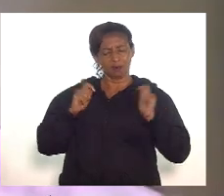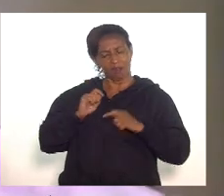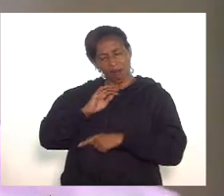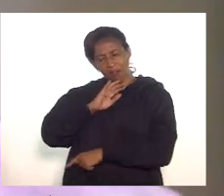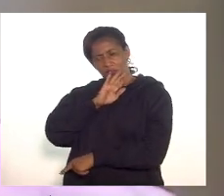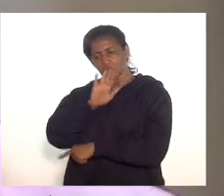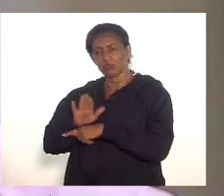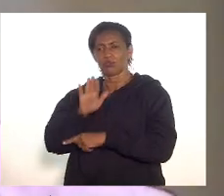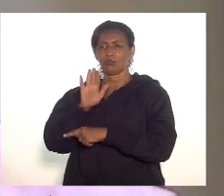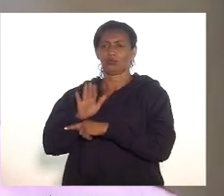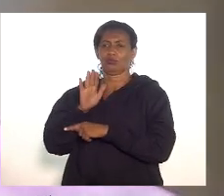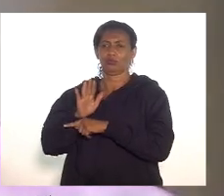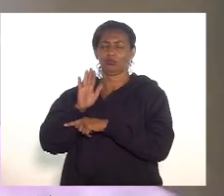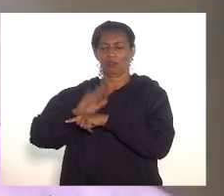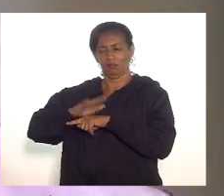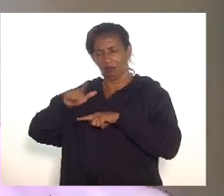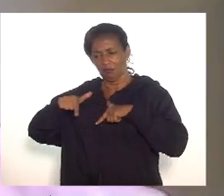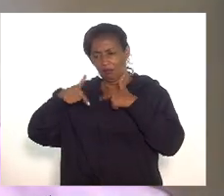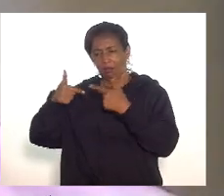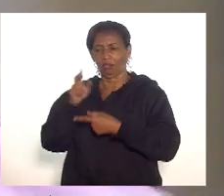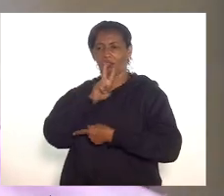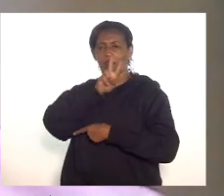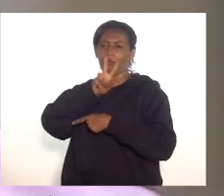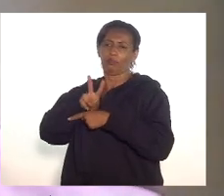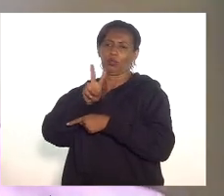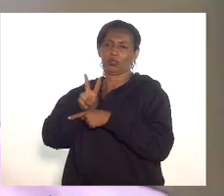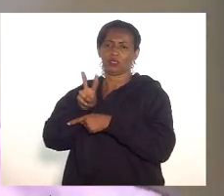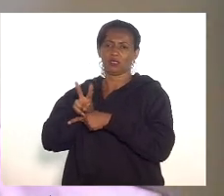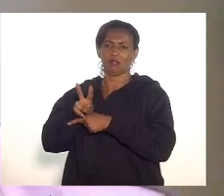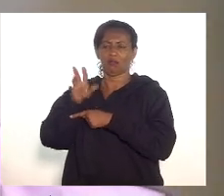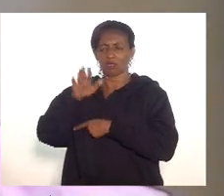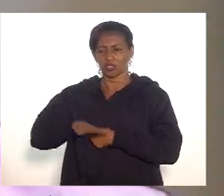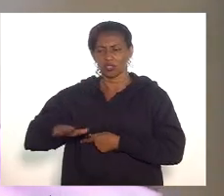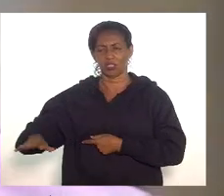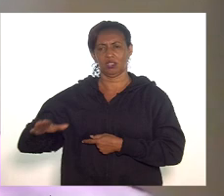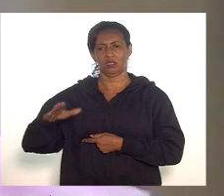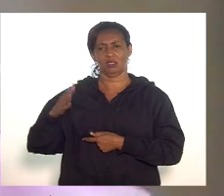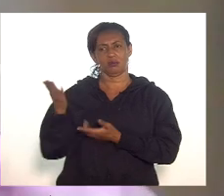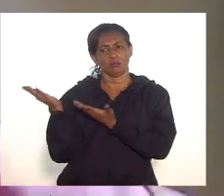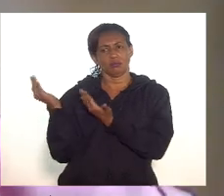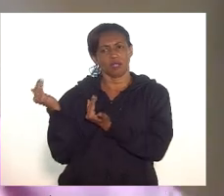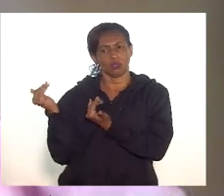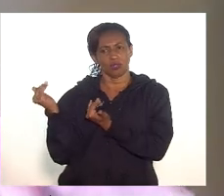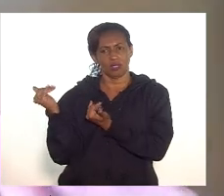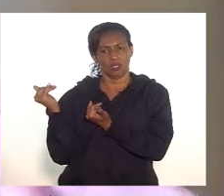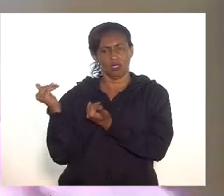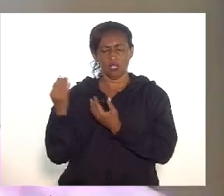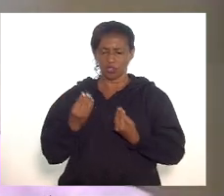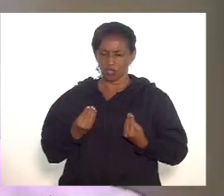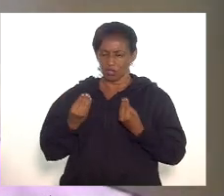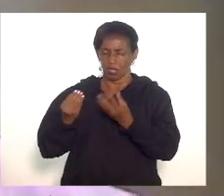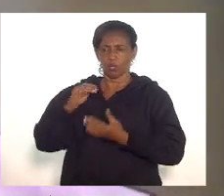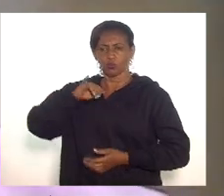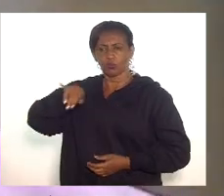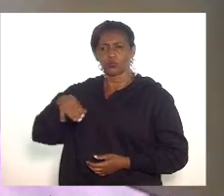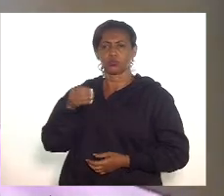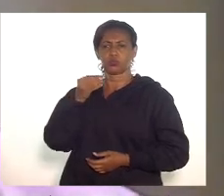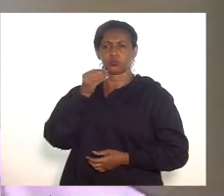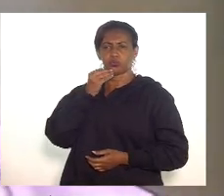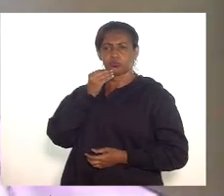disposição para atuar na proteção das crianças e dos adolescentes e criar as condições para